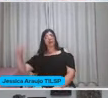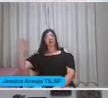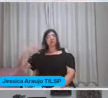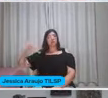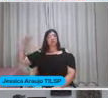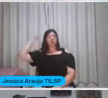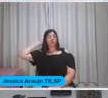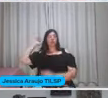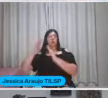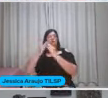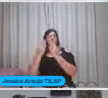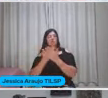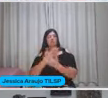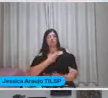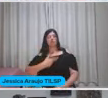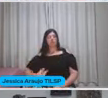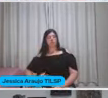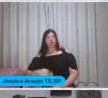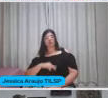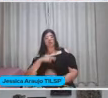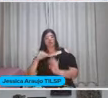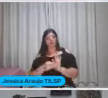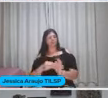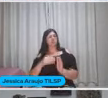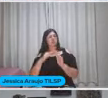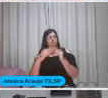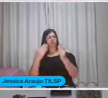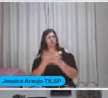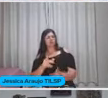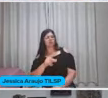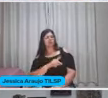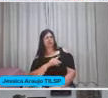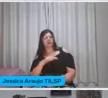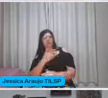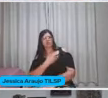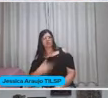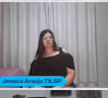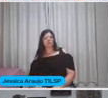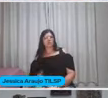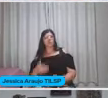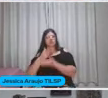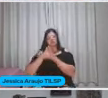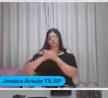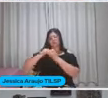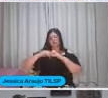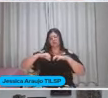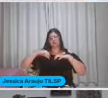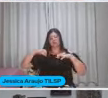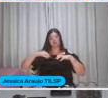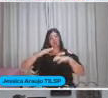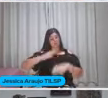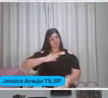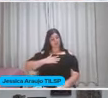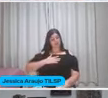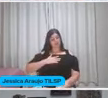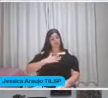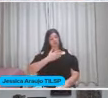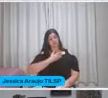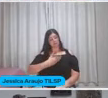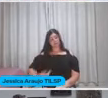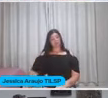uma aluna Pública Assim como Tantas escolas privadas e públicas Aí não estou querendo dividir Eu digo que a minha No caso foi pública